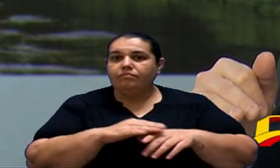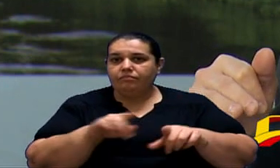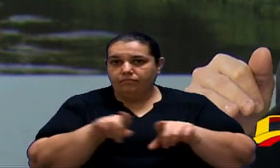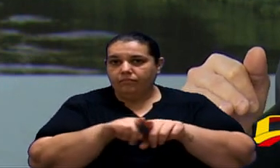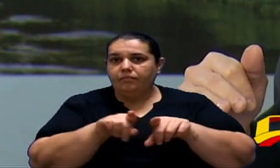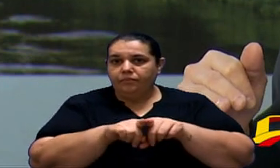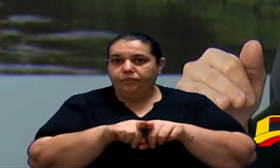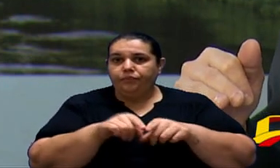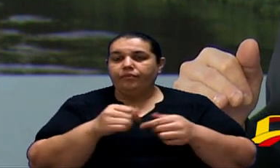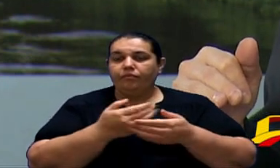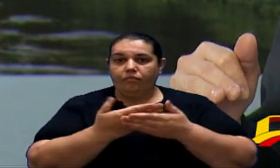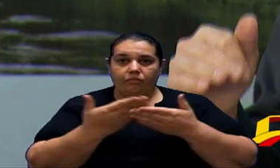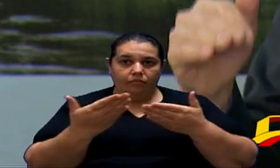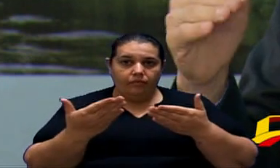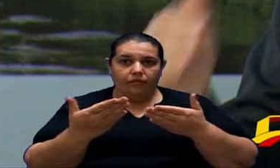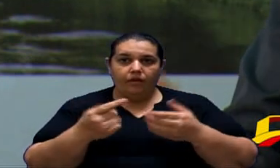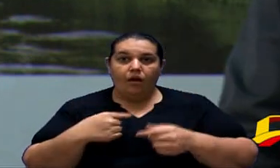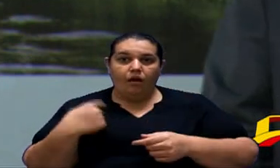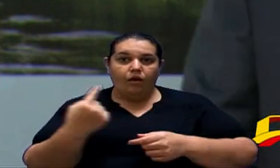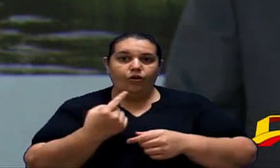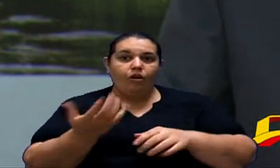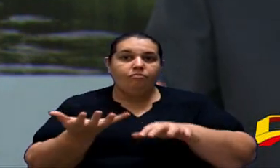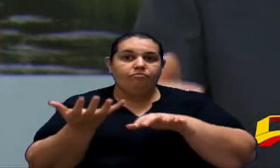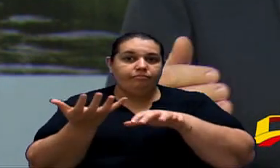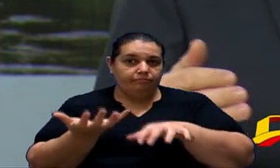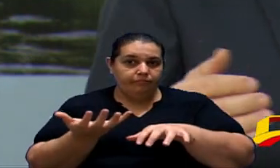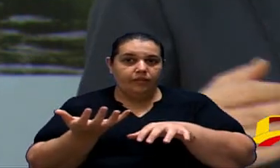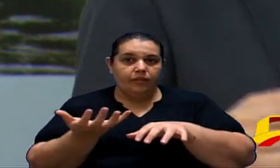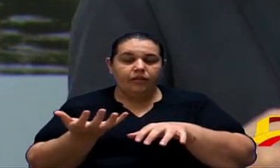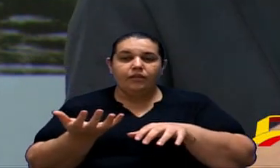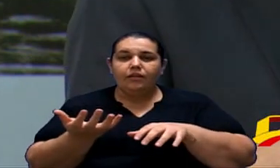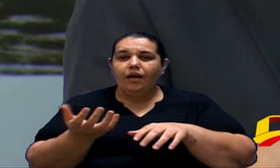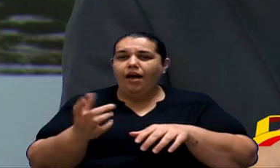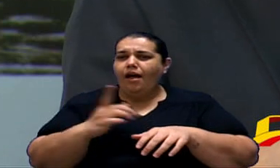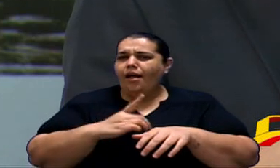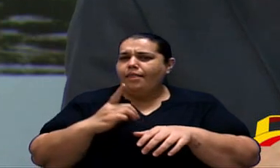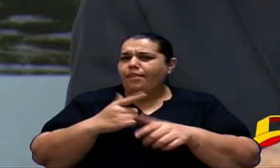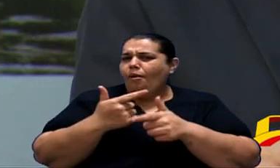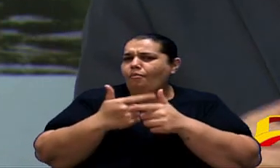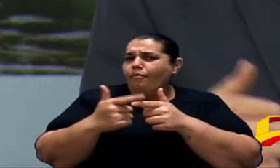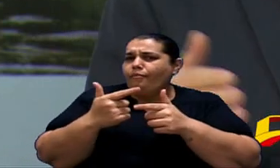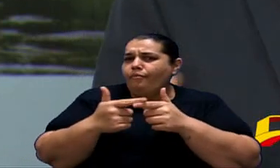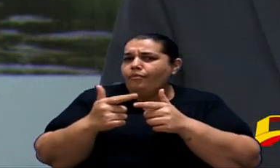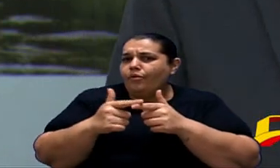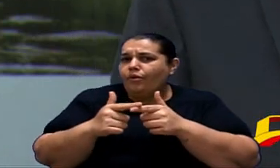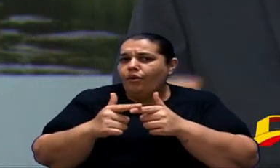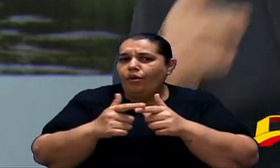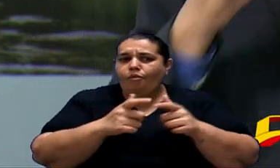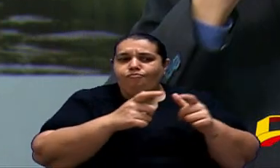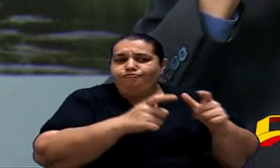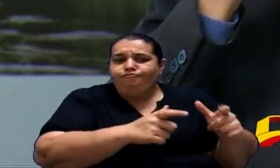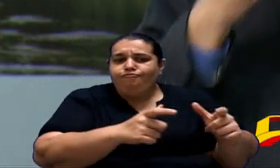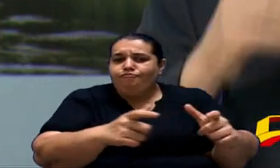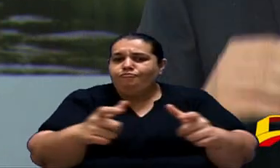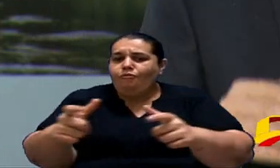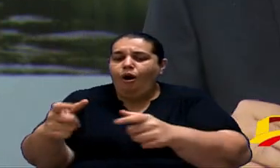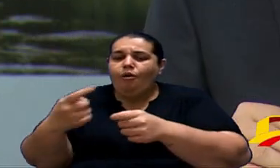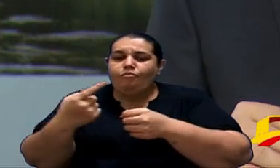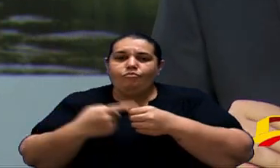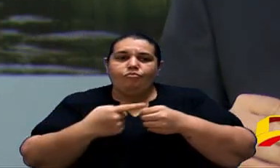Em Brasília Recebemos As demandas Que são geradas Nos municípios